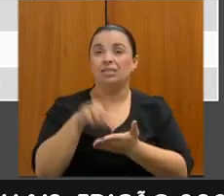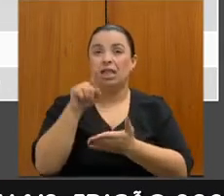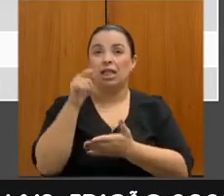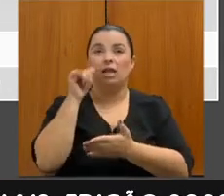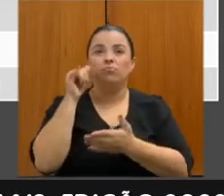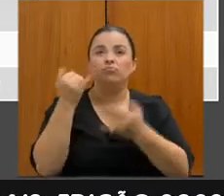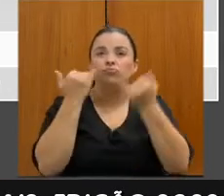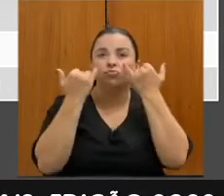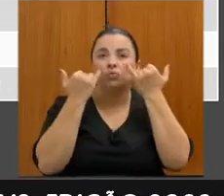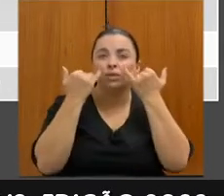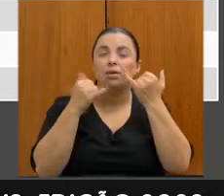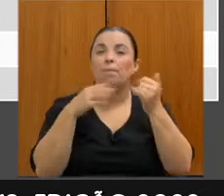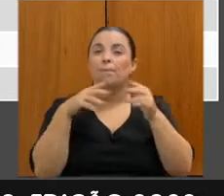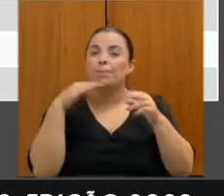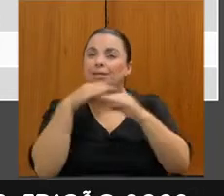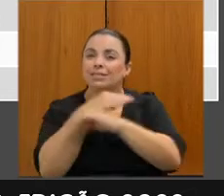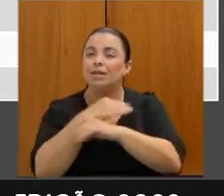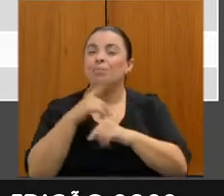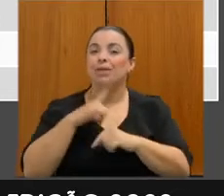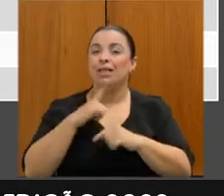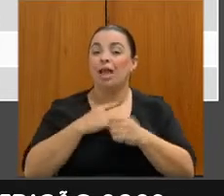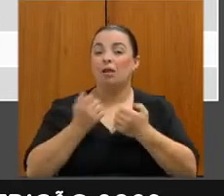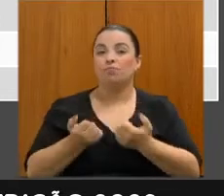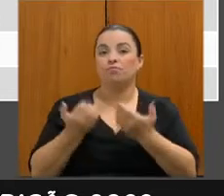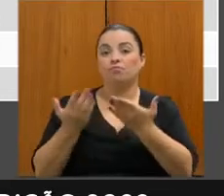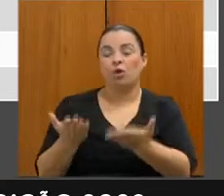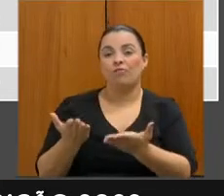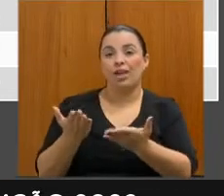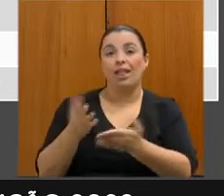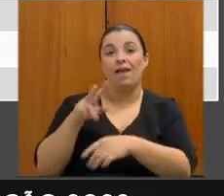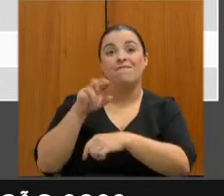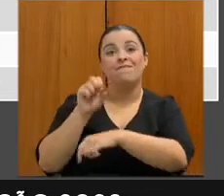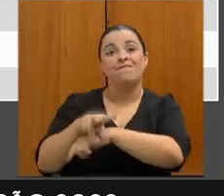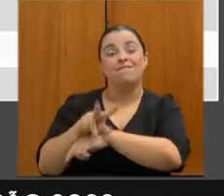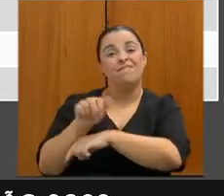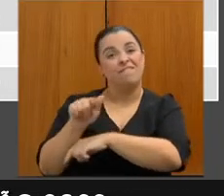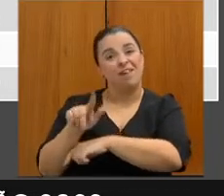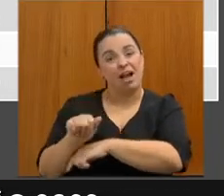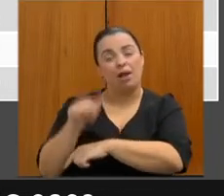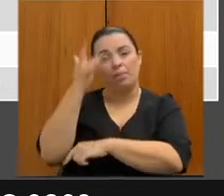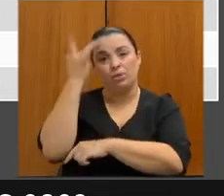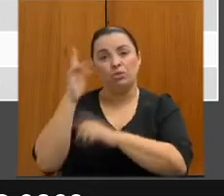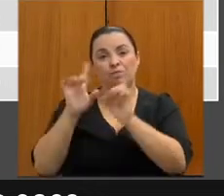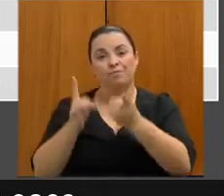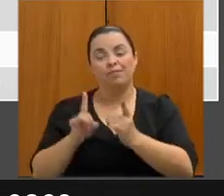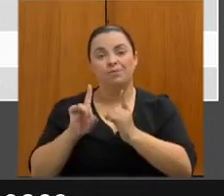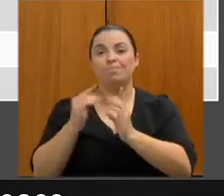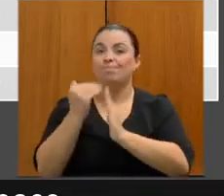percebe a diminuição do total de vagas ofertadas exclusivamente para pessoas com deficiência em 2020 e 2021,